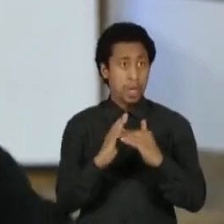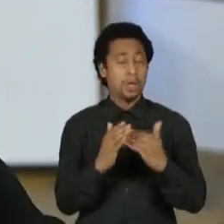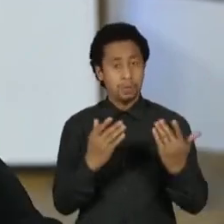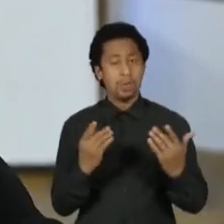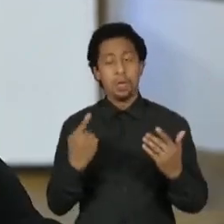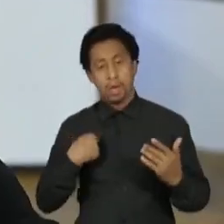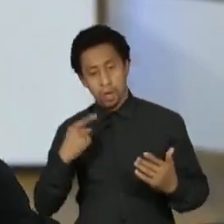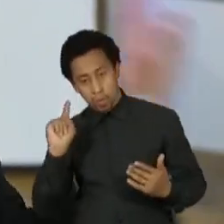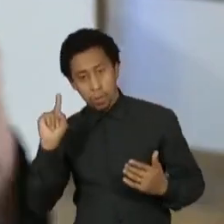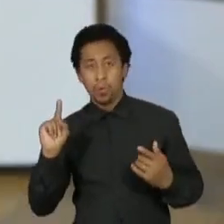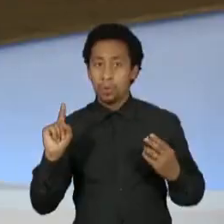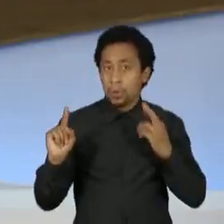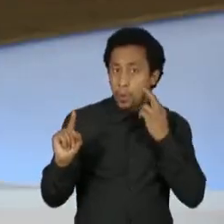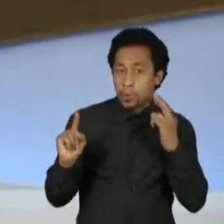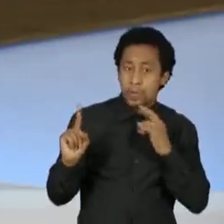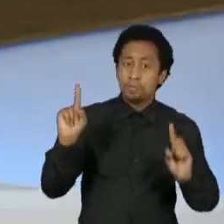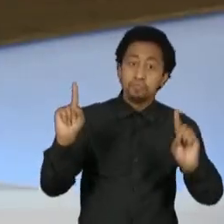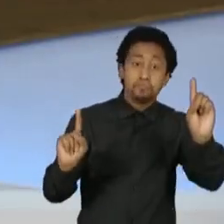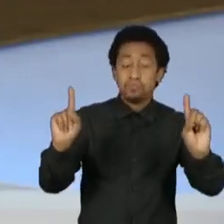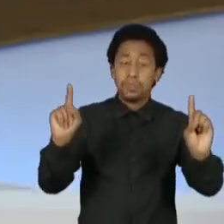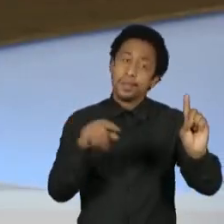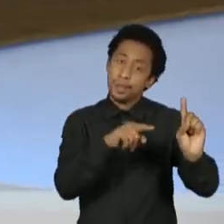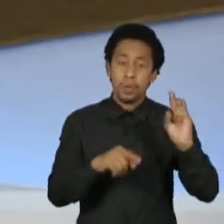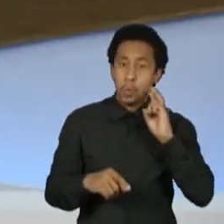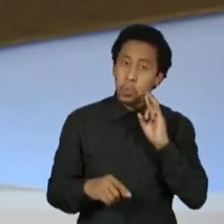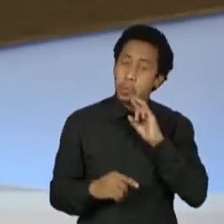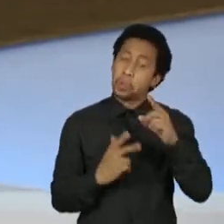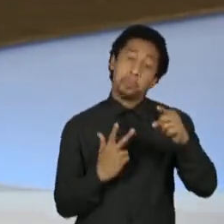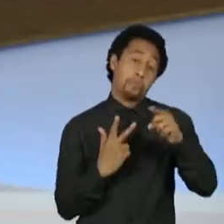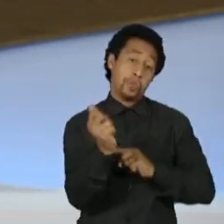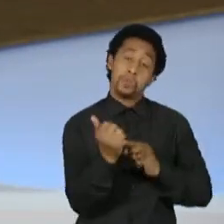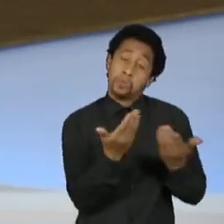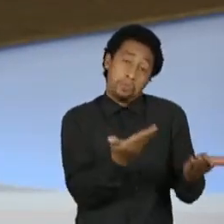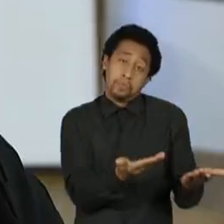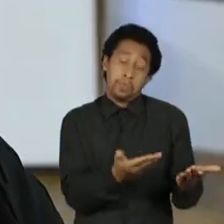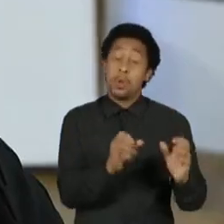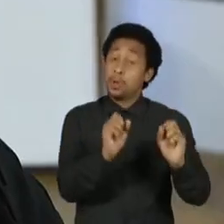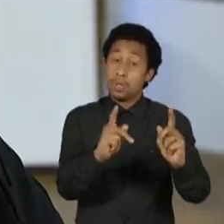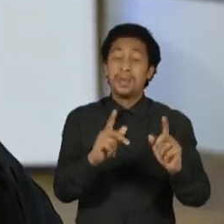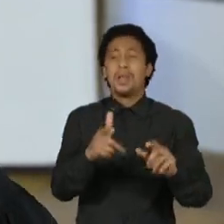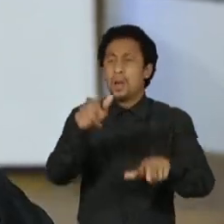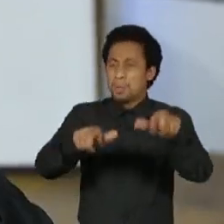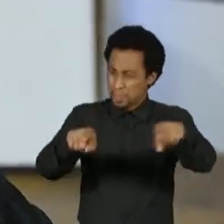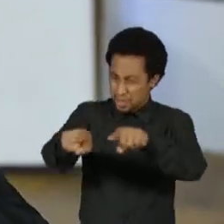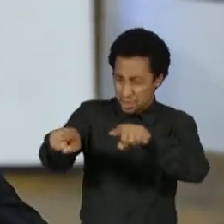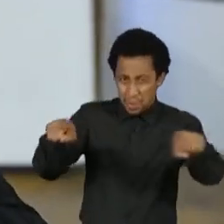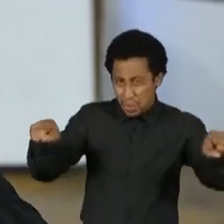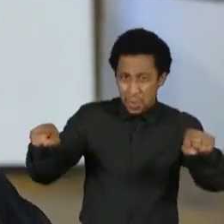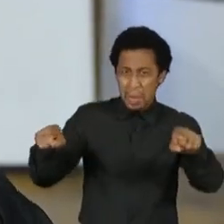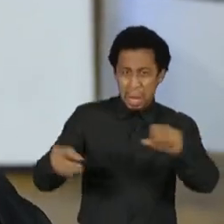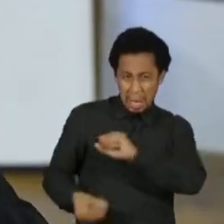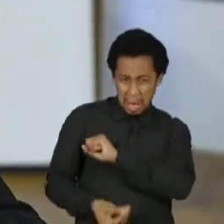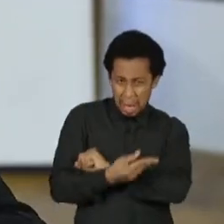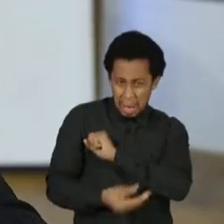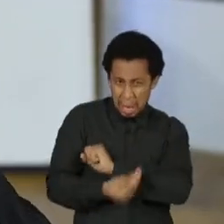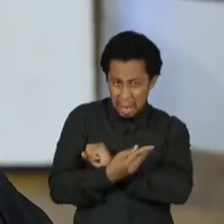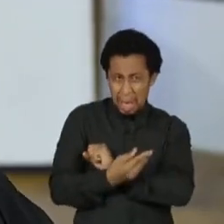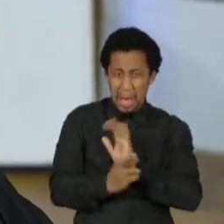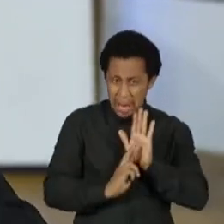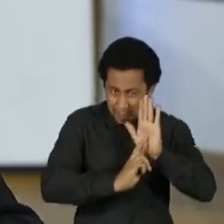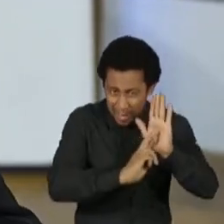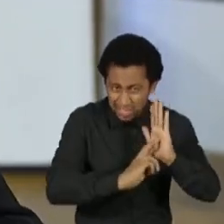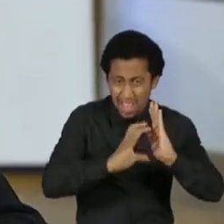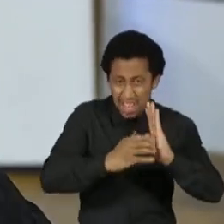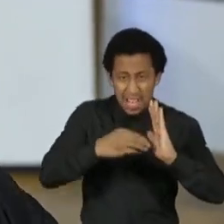Respeito enquanto senadores da República, mas quero dizer que eles não representam o meu MDB. O meu MDB é o MDB de Ulisses Guimarães, de Mário